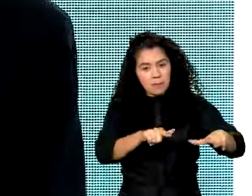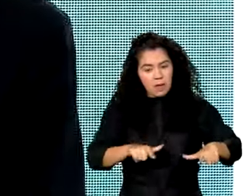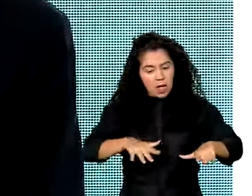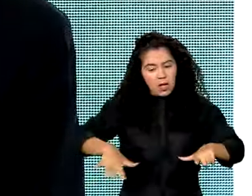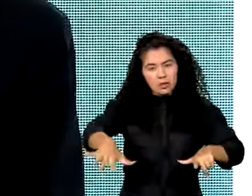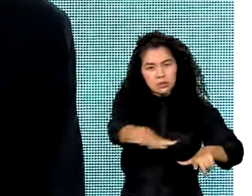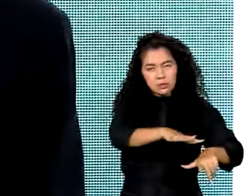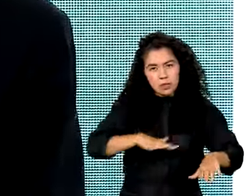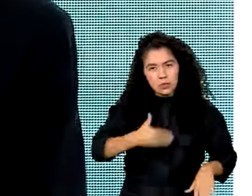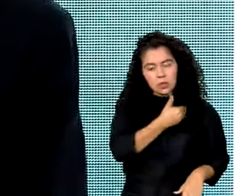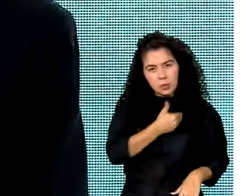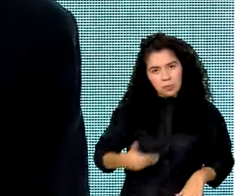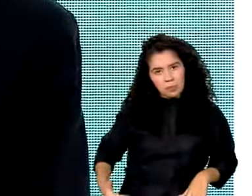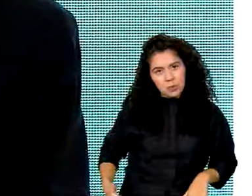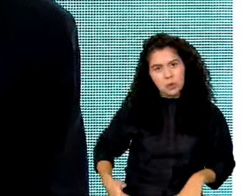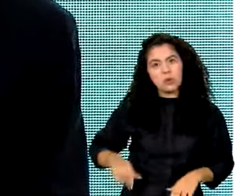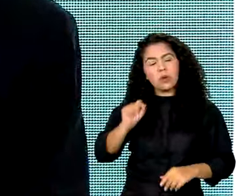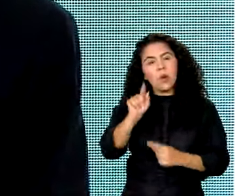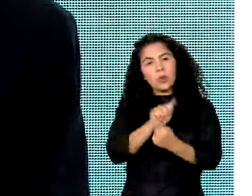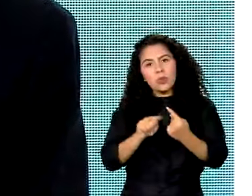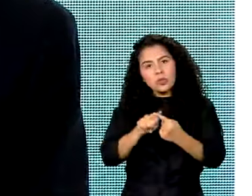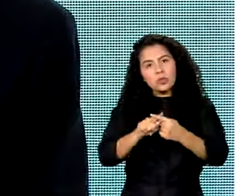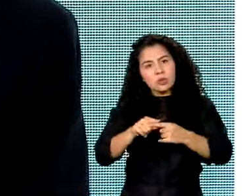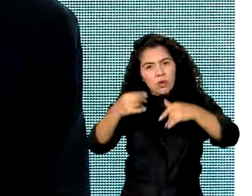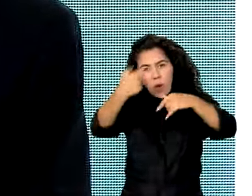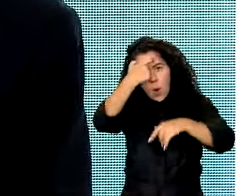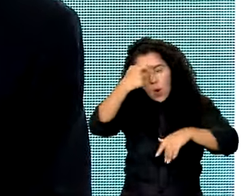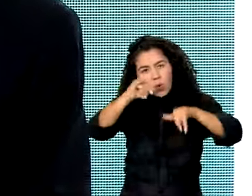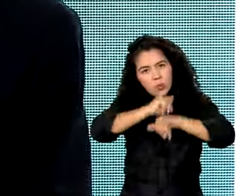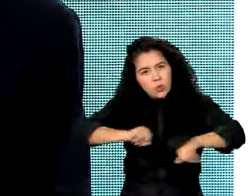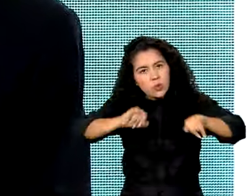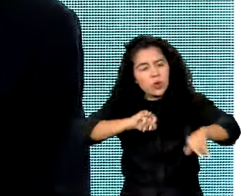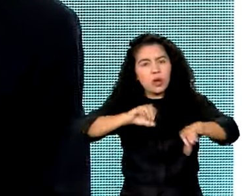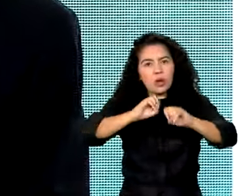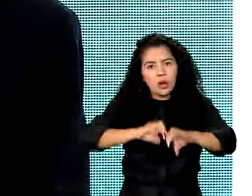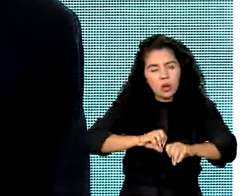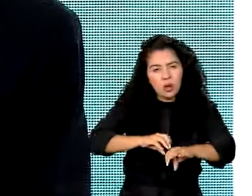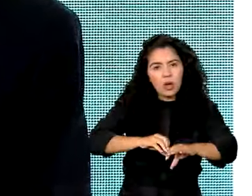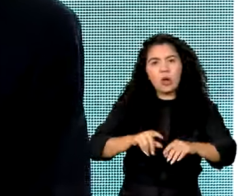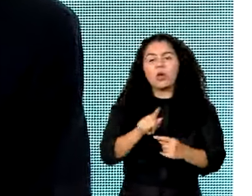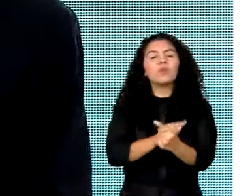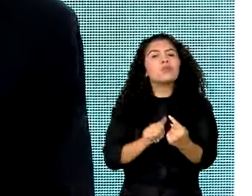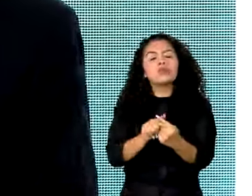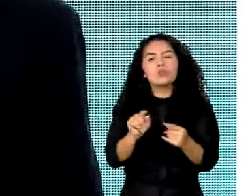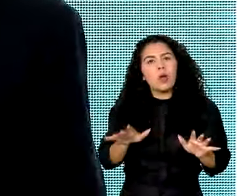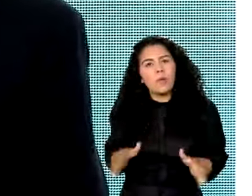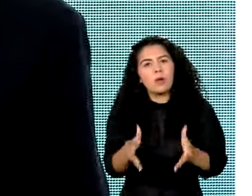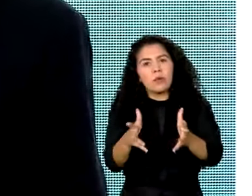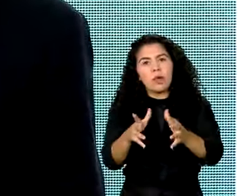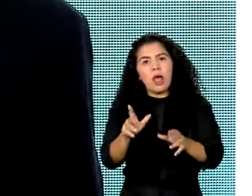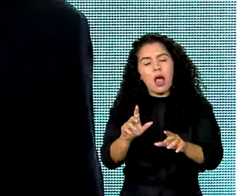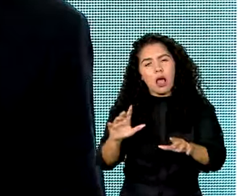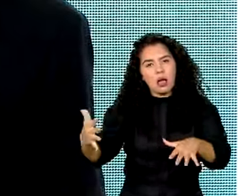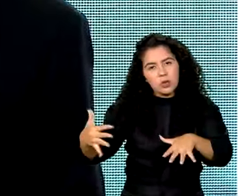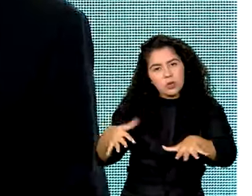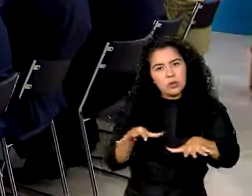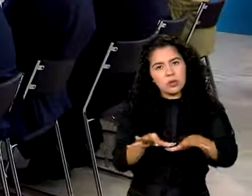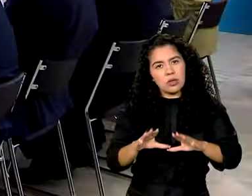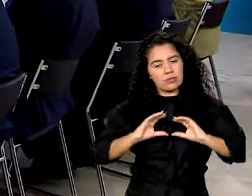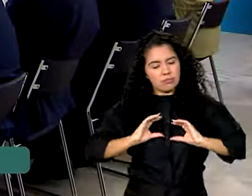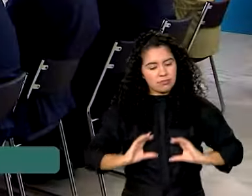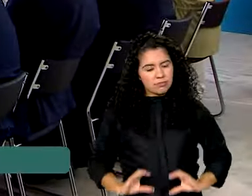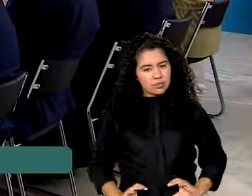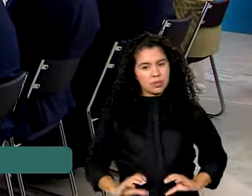para a realização de atividades educativas e culturais com a finalidade de promover a inclusão social e a cidadania.